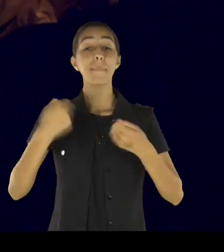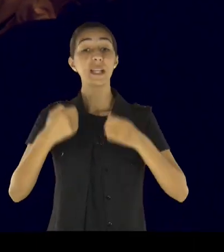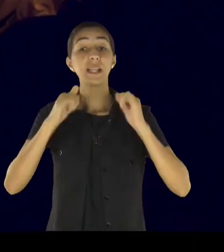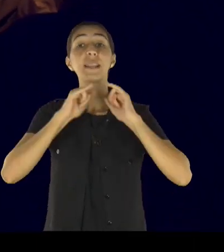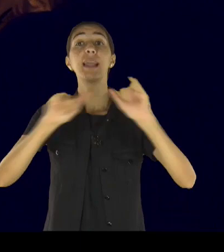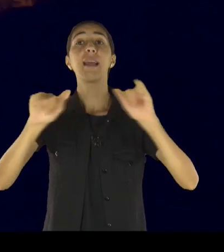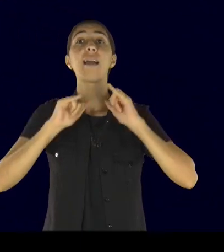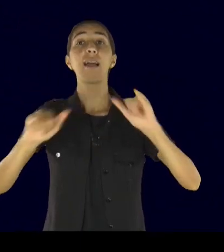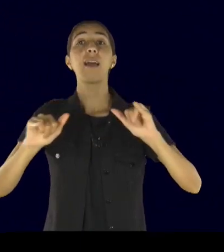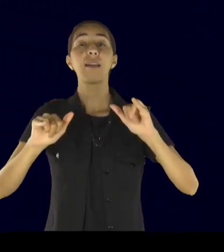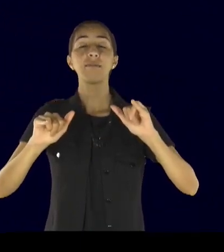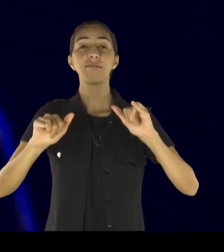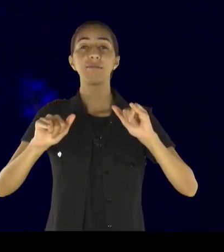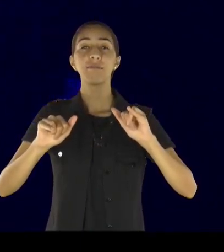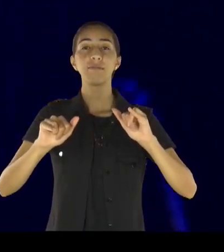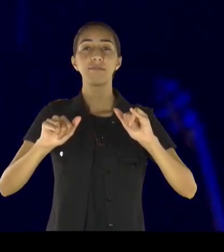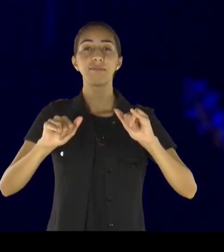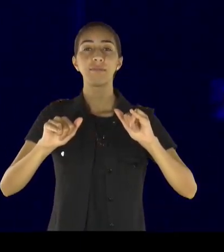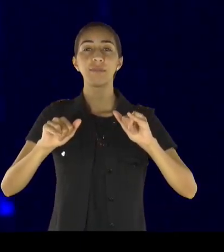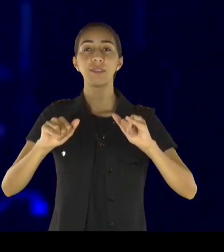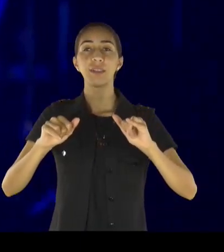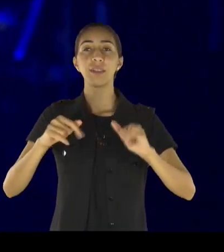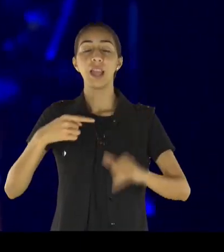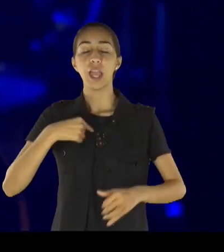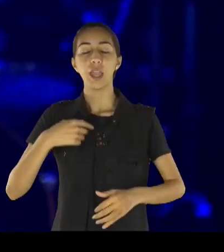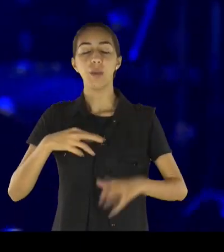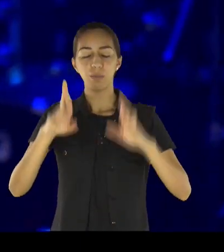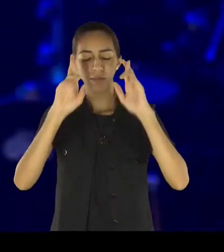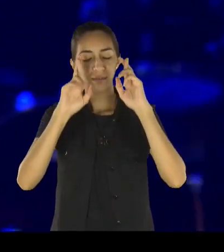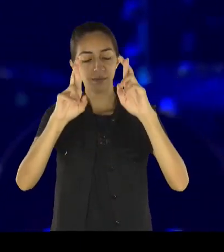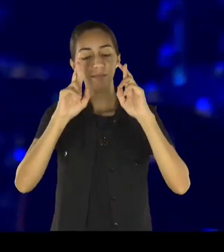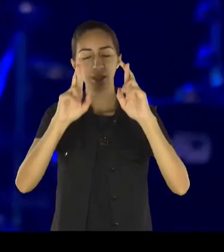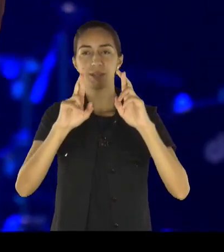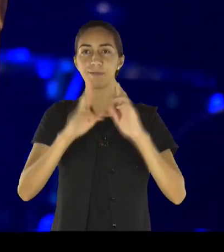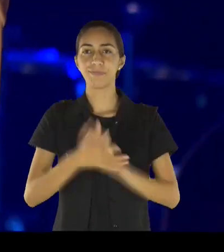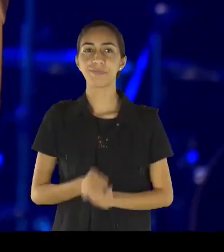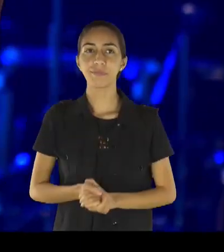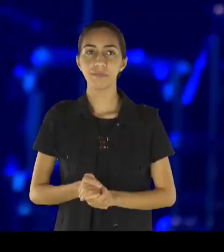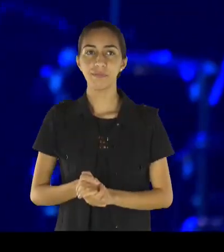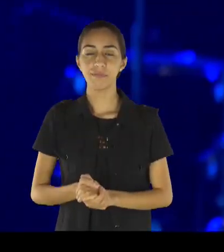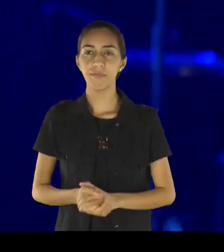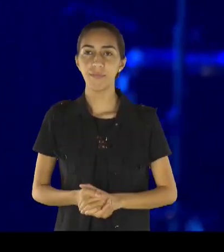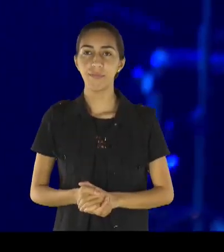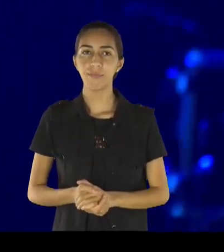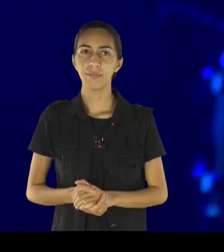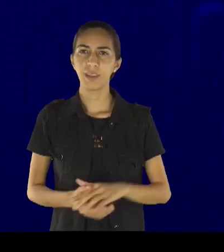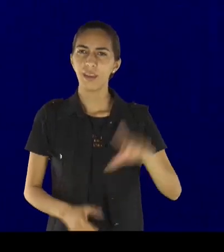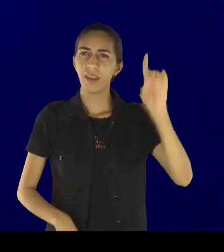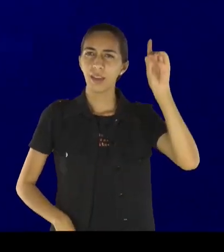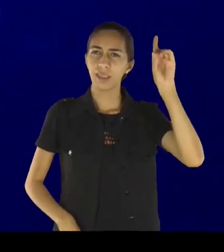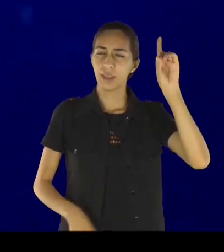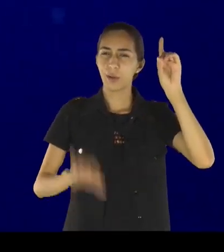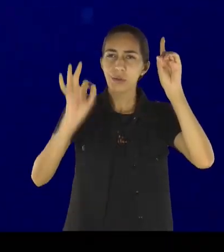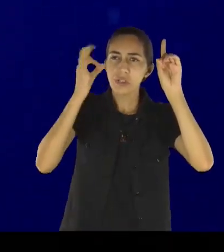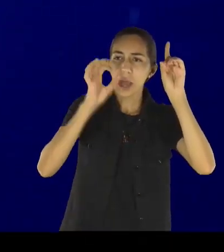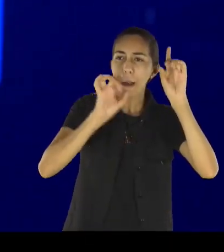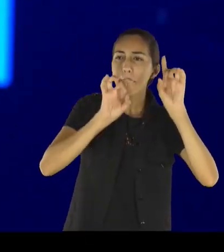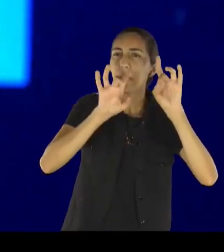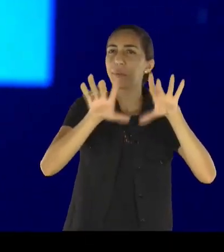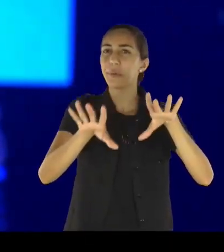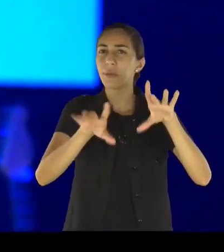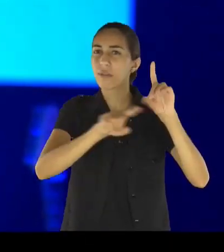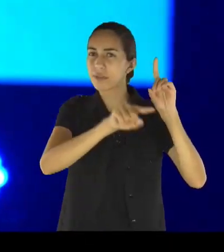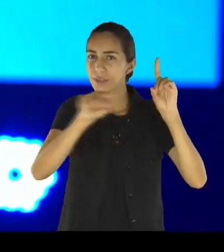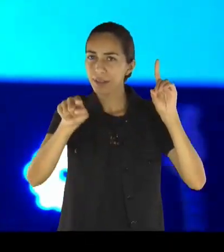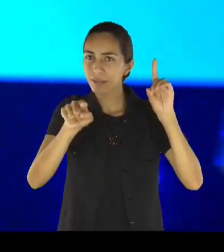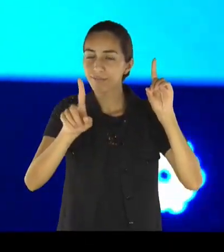alguma vez irmão? Deus já falhou com você, alguma vez? Deus já deixou você, na mão alguma vez? Anima-te, anima